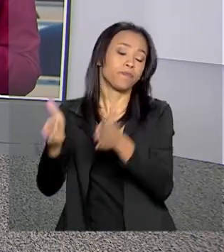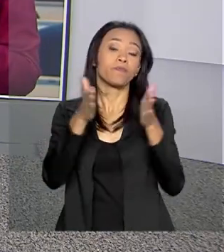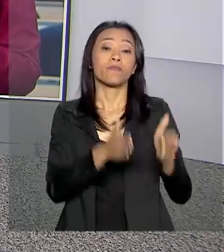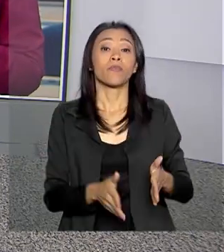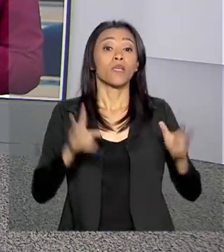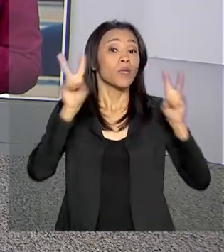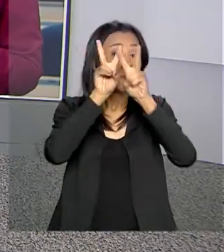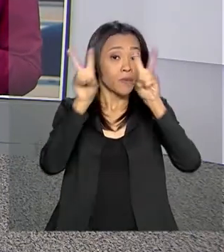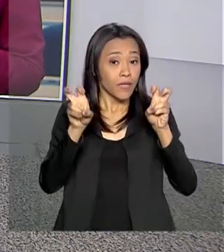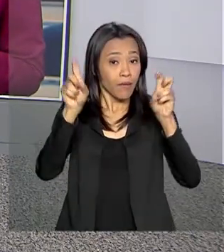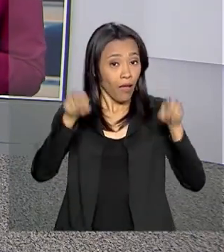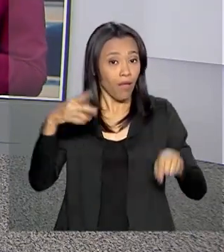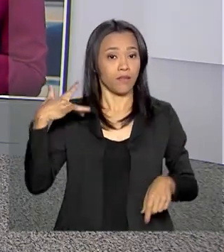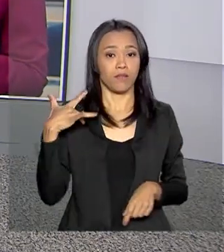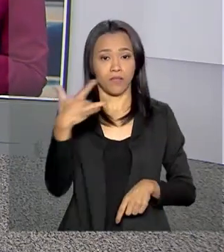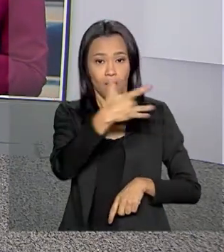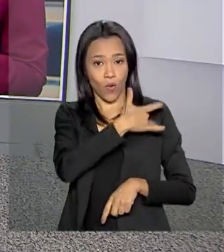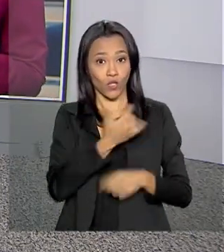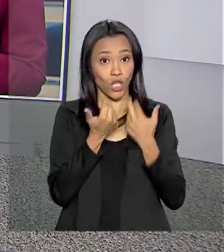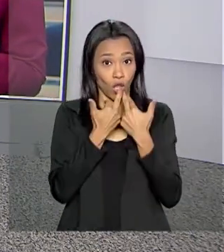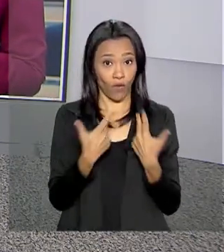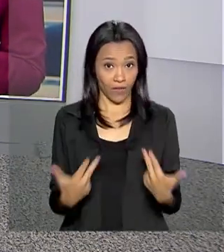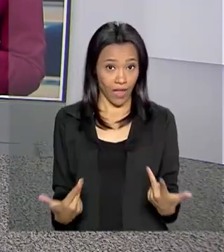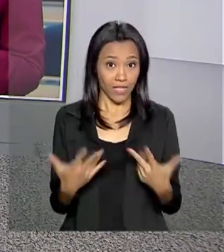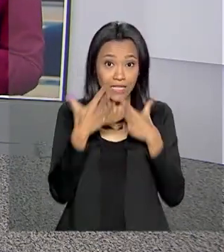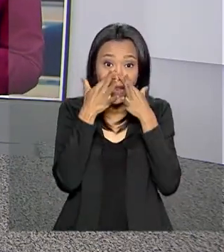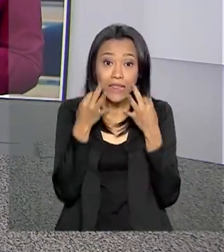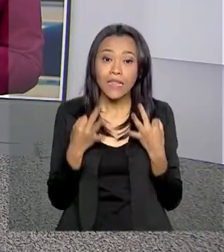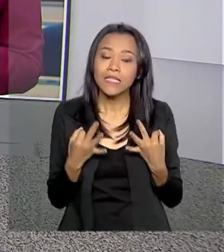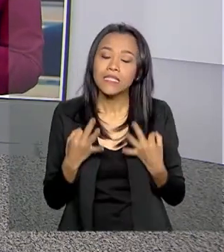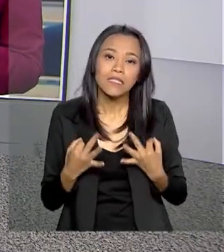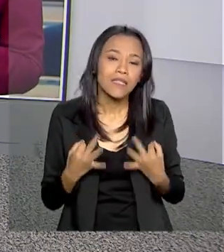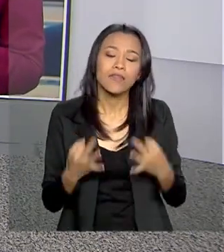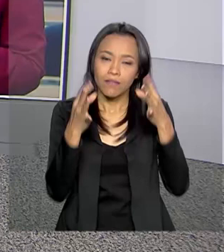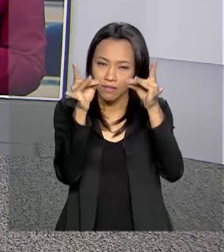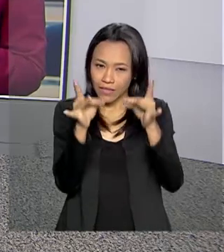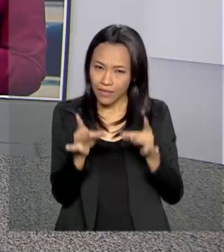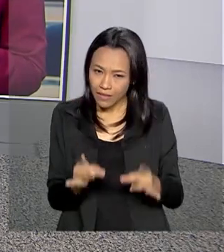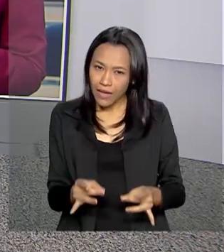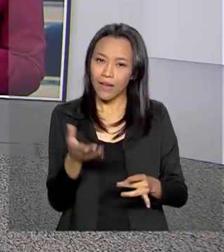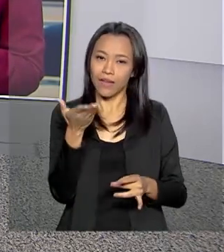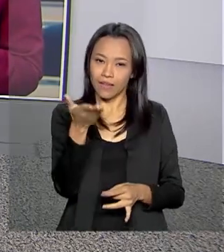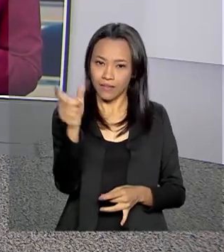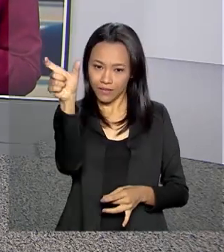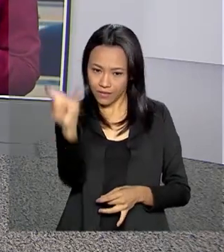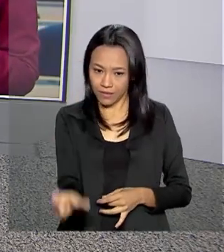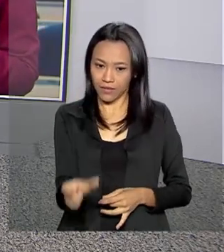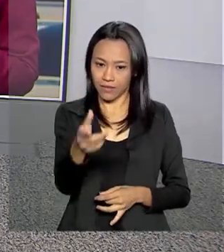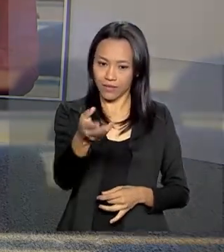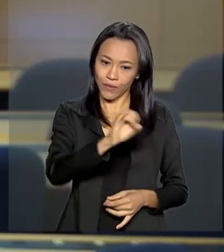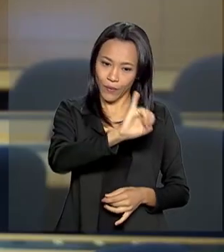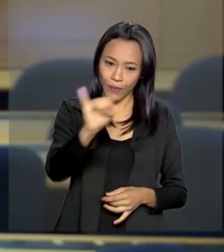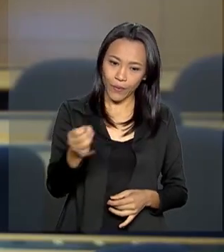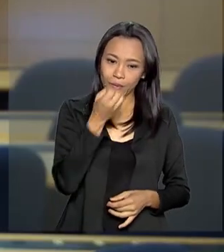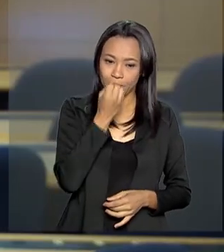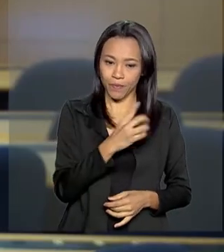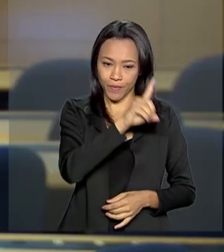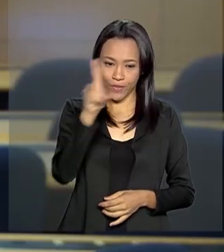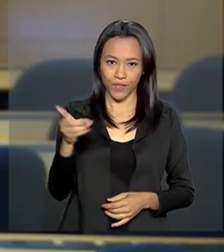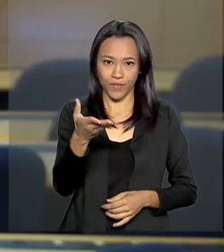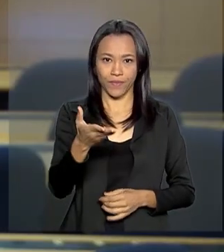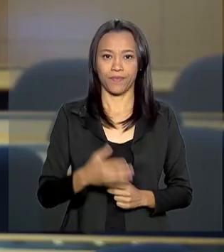E o nosso assunto agora é saúde, porque tem novidade na atenção primária. Quem tem os detalhes é a repórter Gabriela Noronha. Oi, Gabriela. Bom dia.